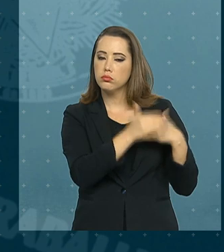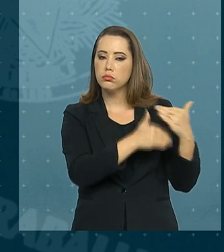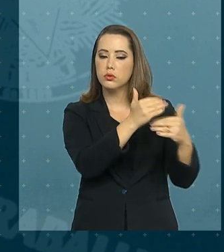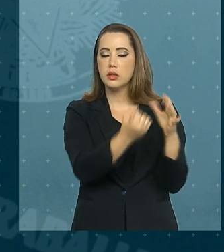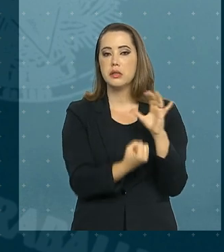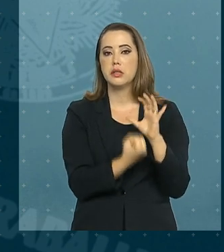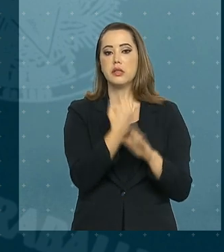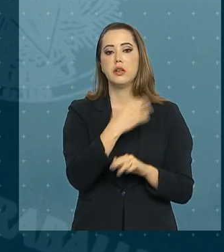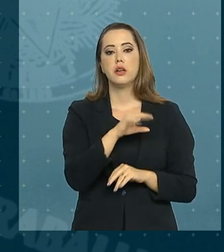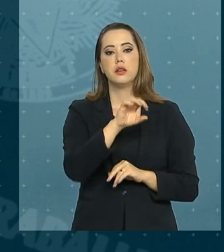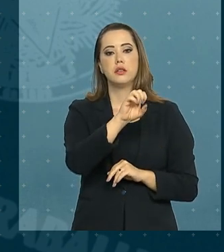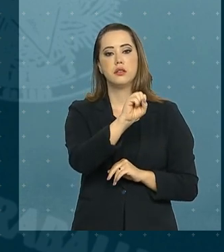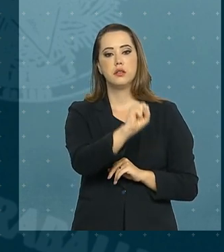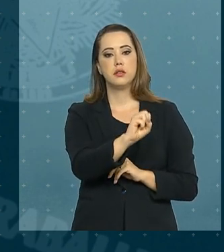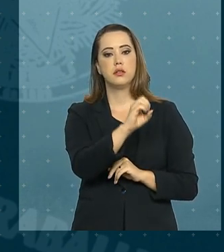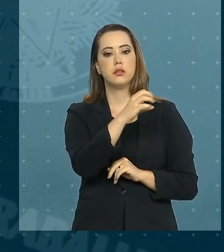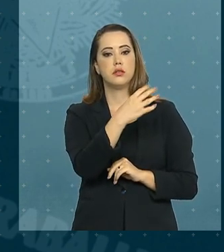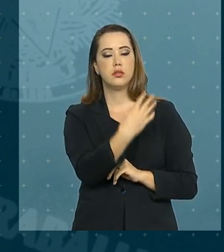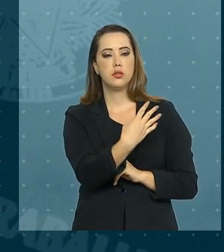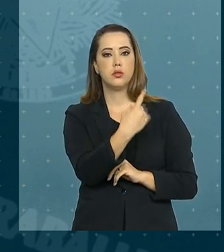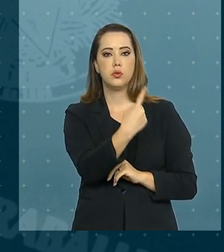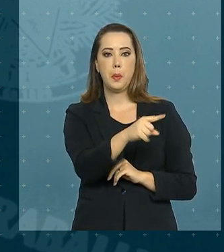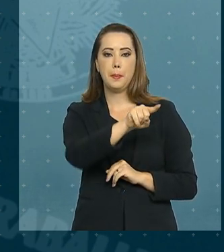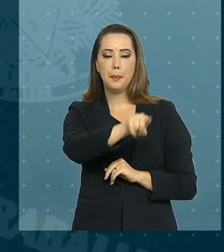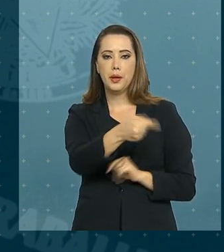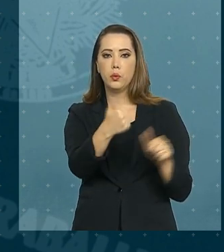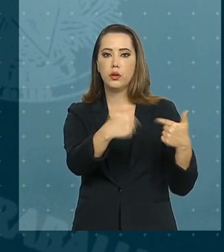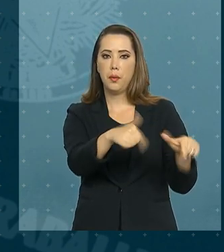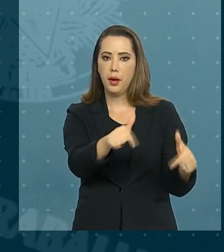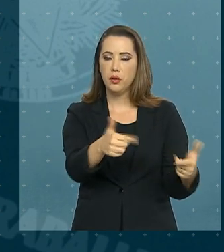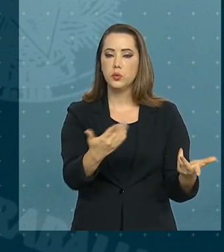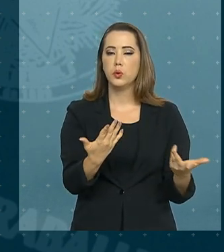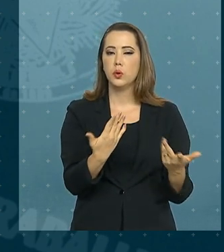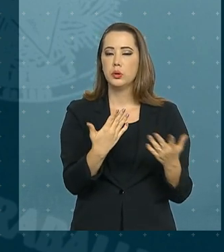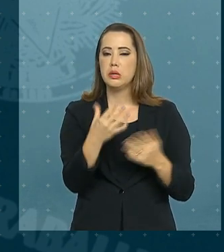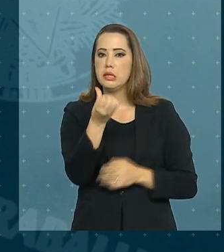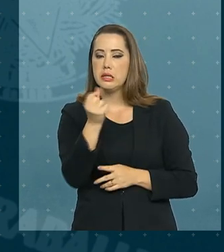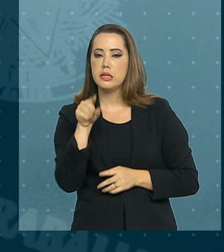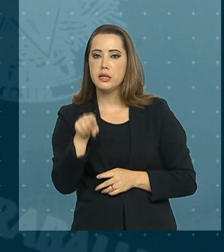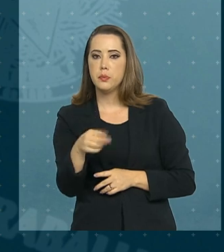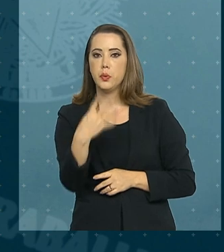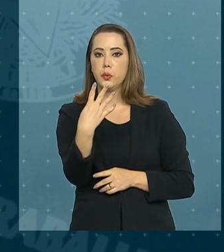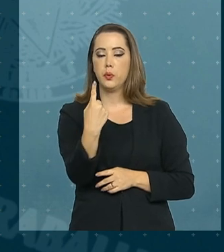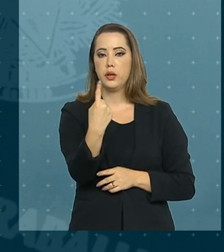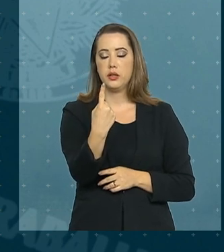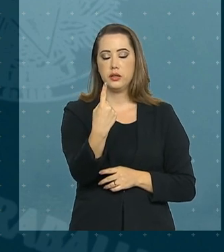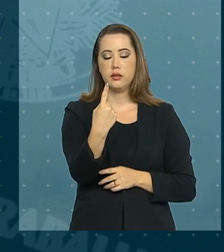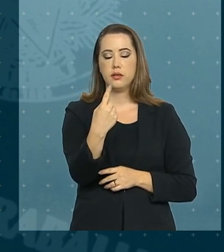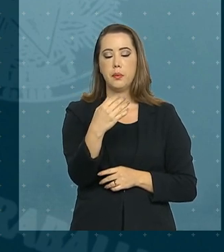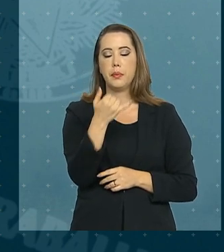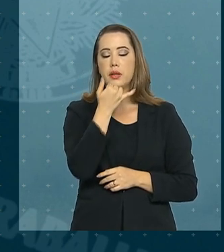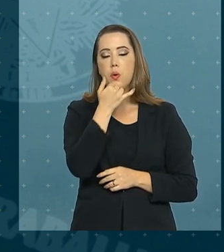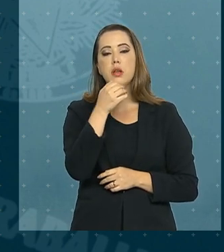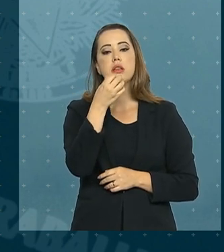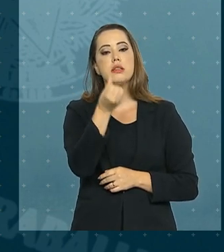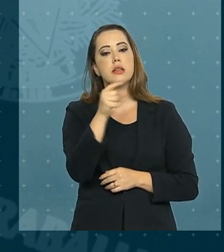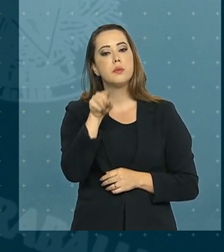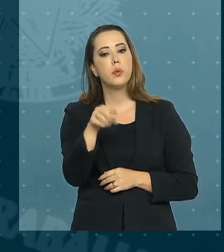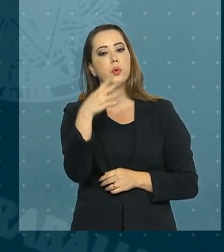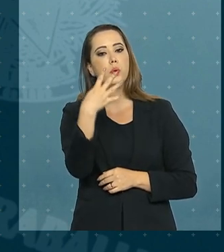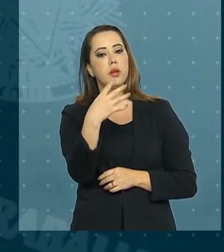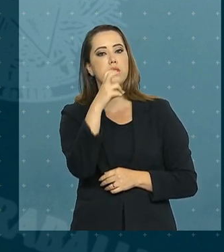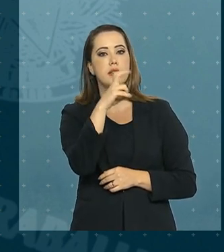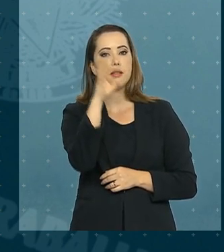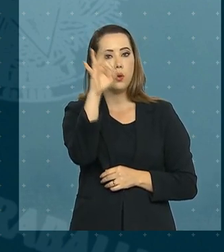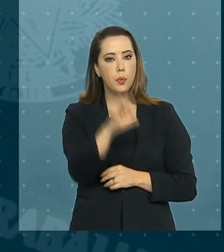foram criados 841 mil postos de trabalho, 6,45% a mais que no mesmo período